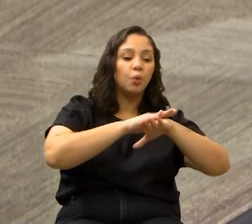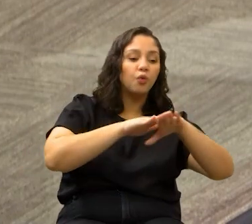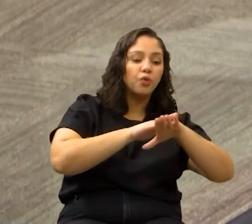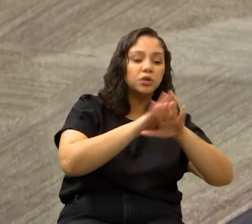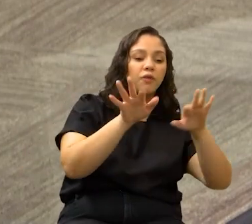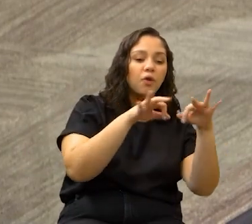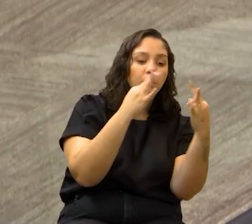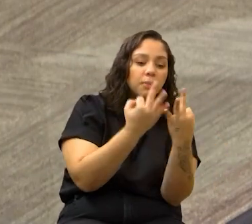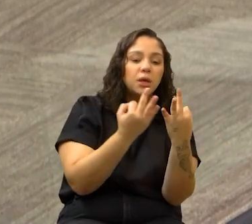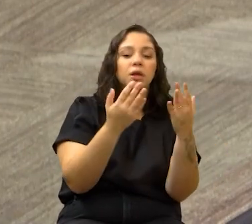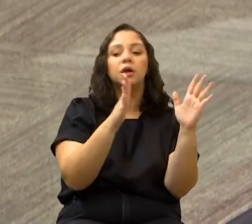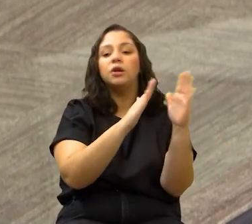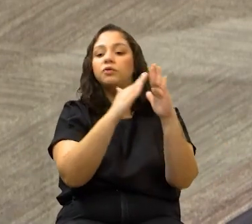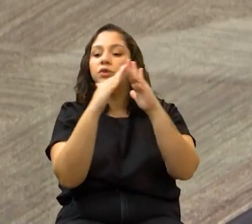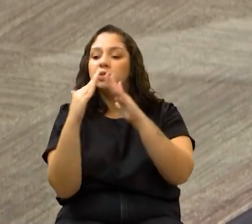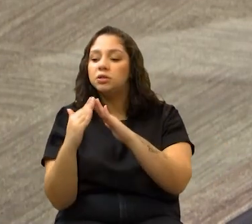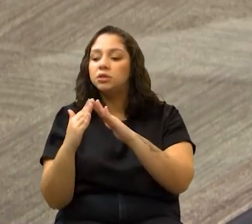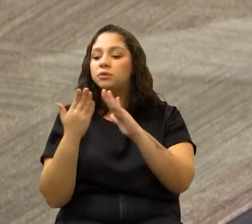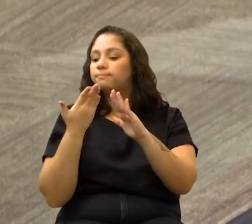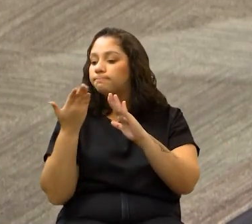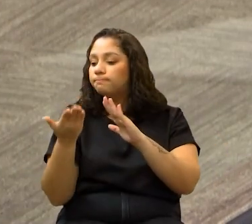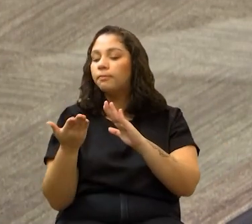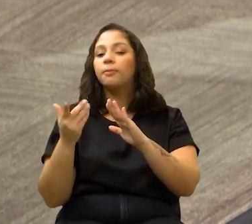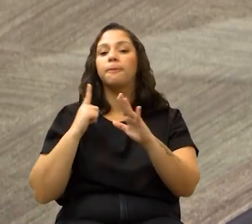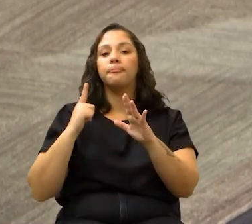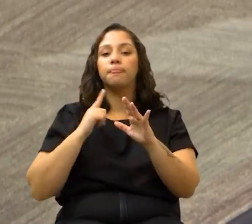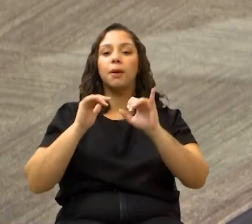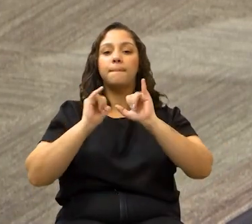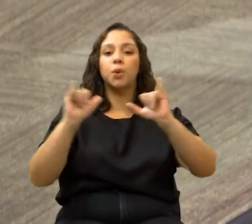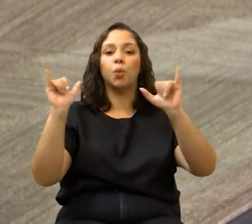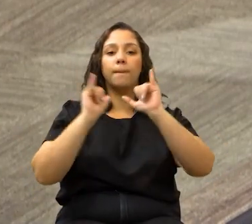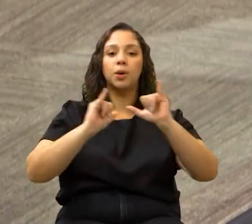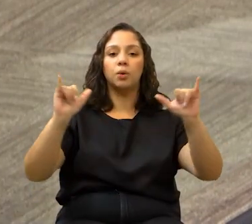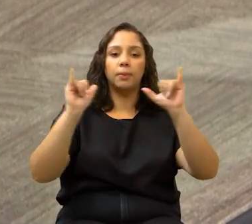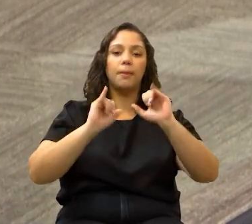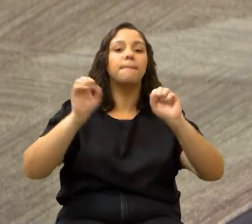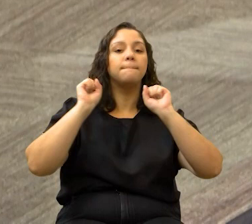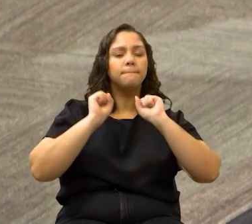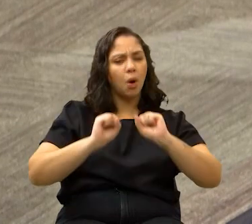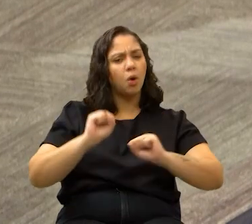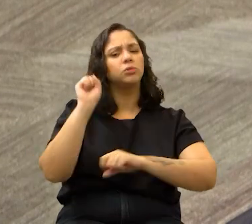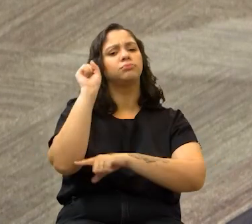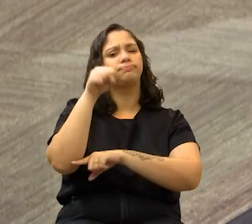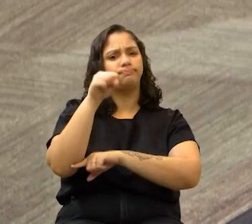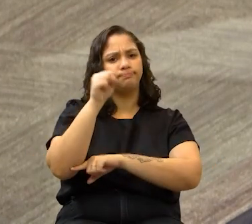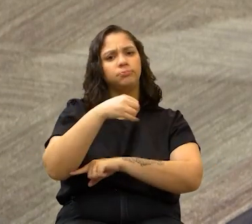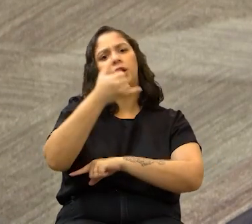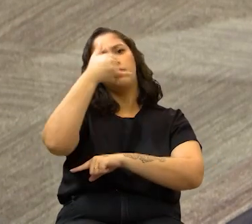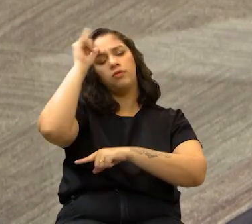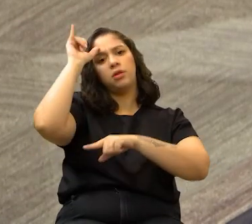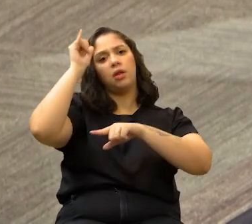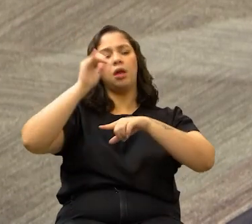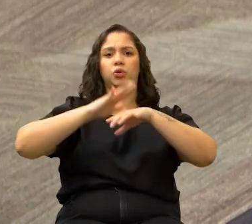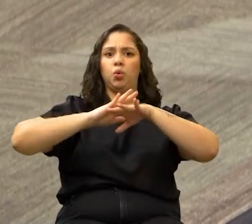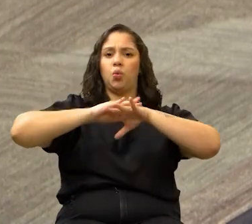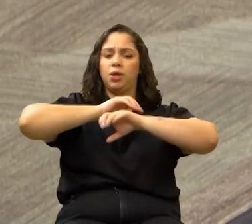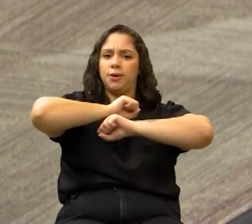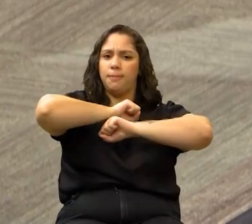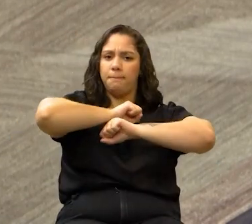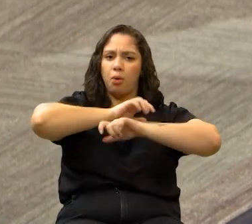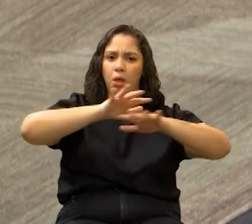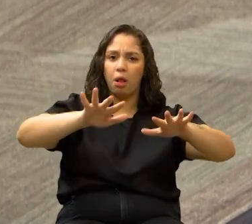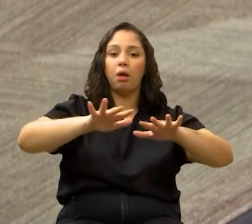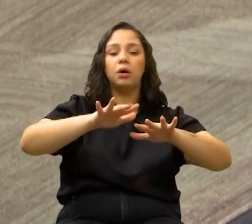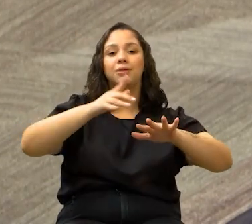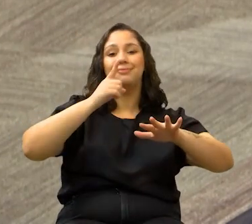informação, conversar com a sua família, com seus vizinhos. E nessa corrente de informação, a gente pode, sim, evitar que essa